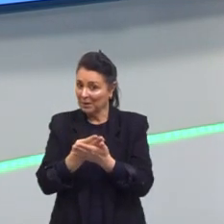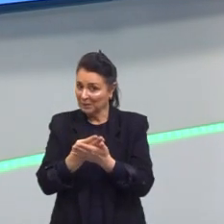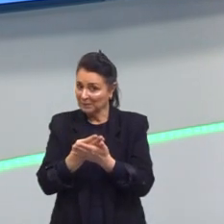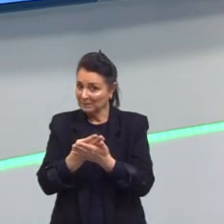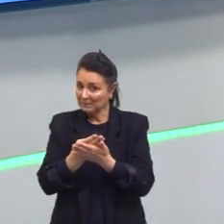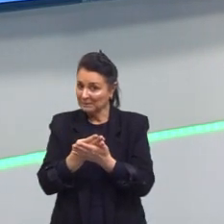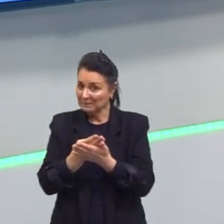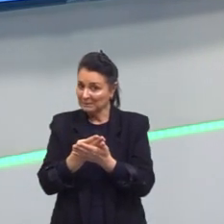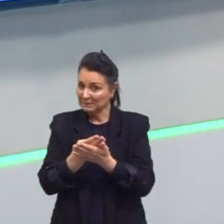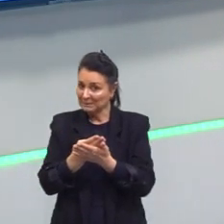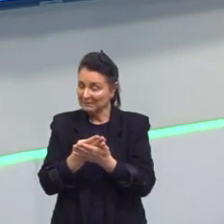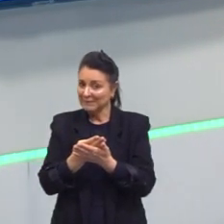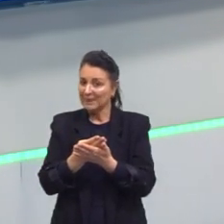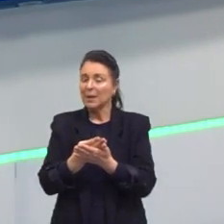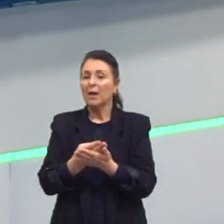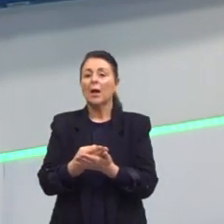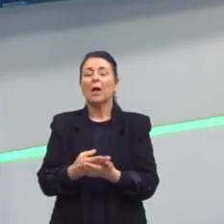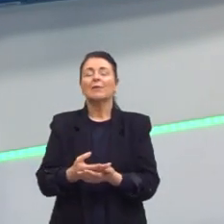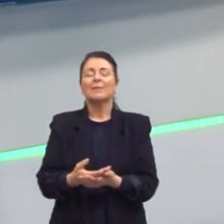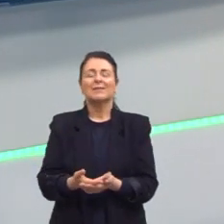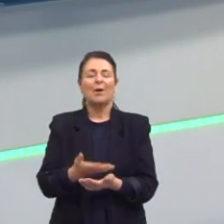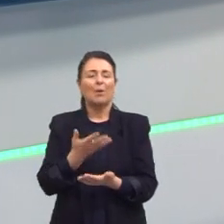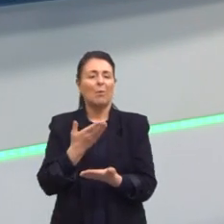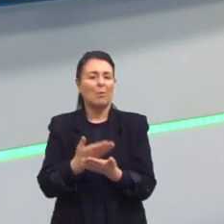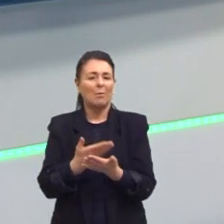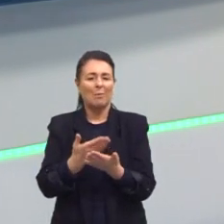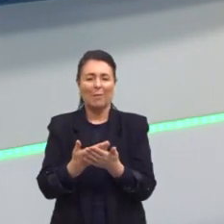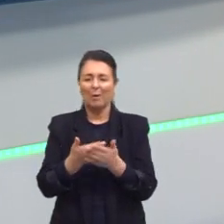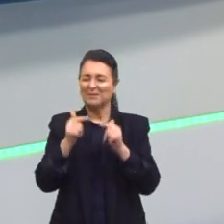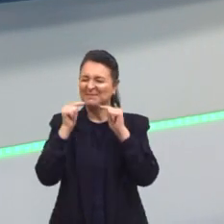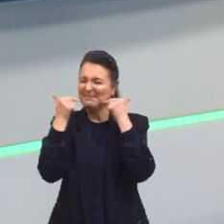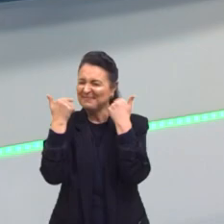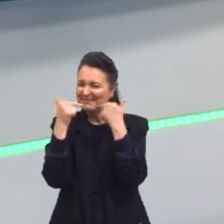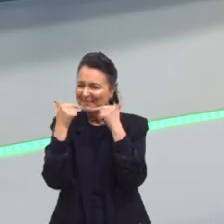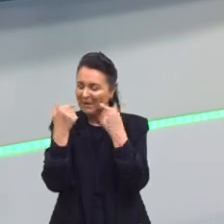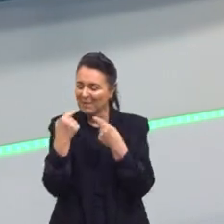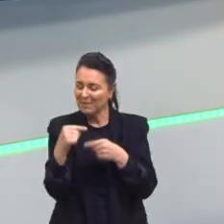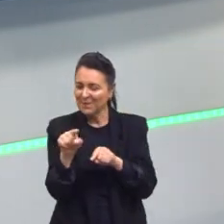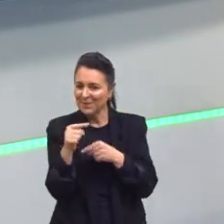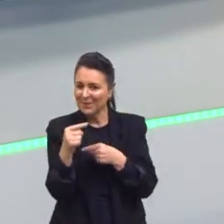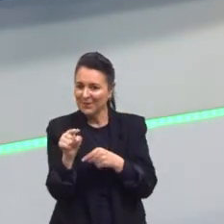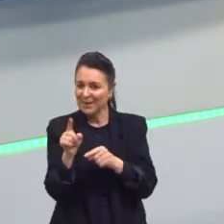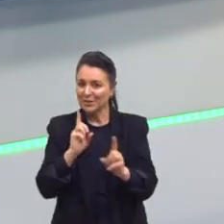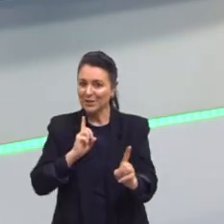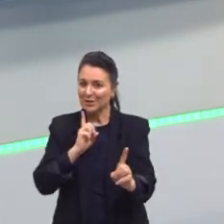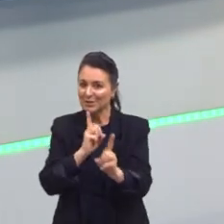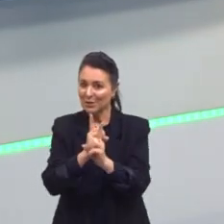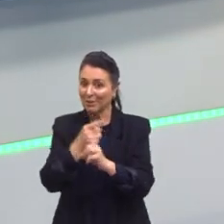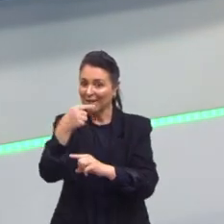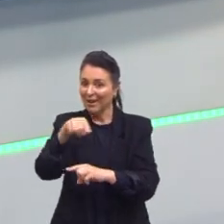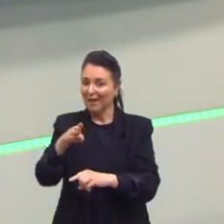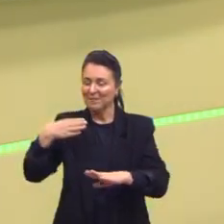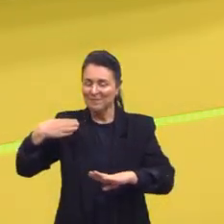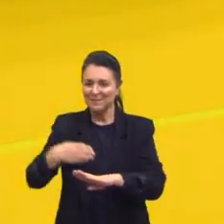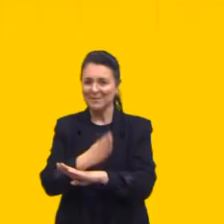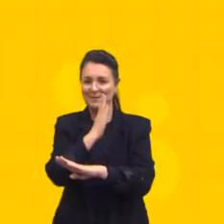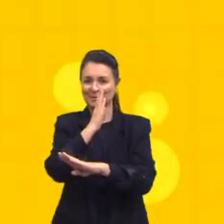spoiler aqui. Vai ser bem engraçadinha. A gente se encontra lá e partiu passar.